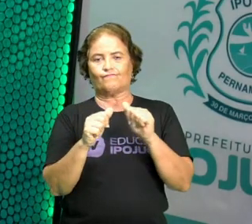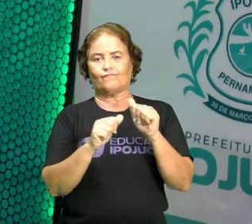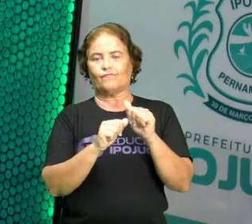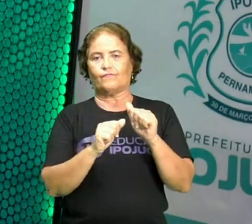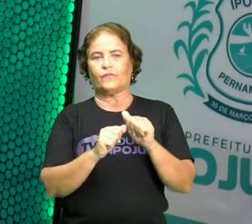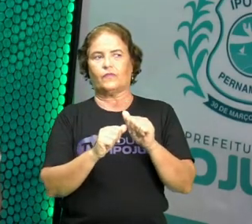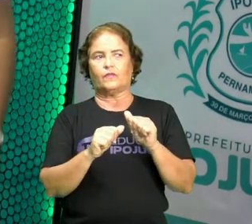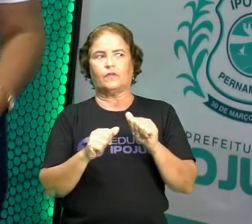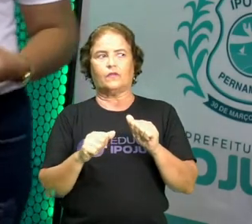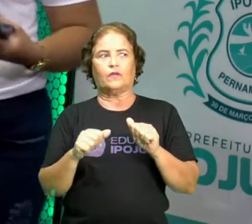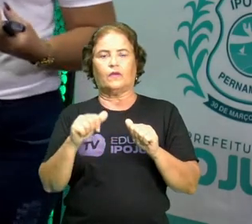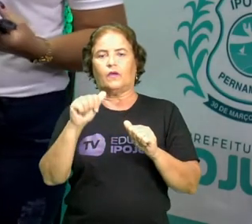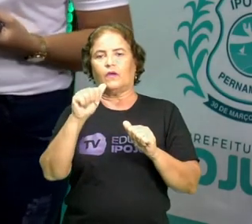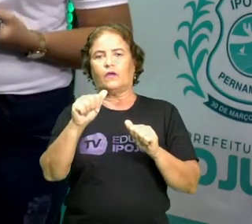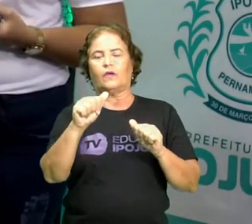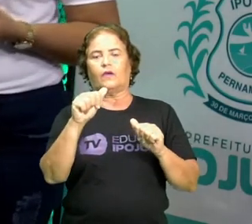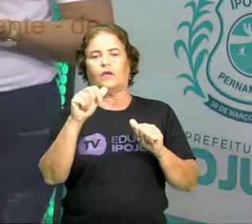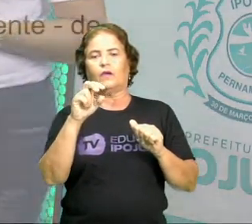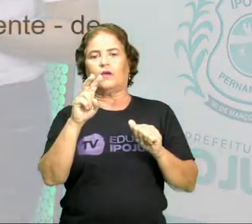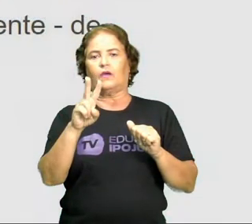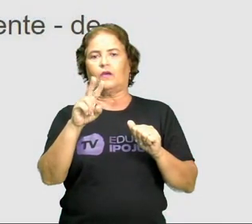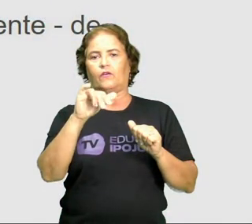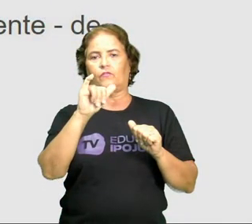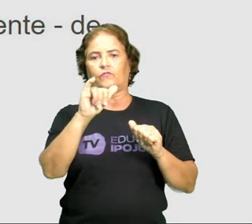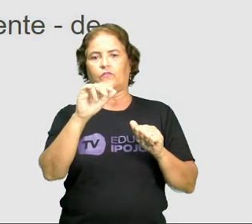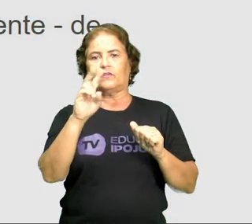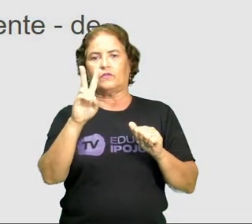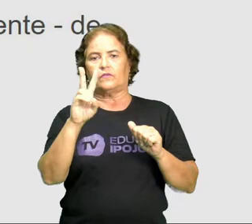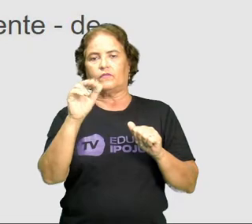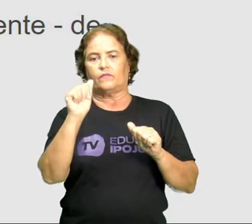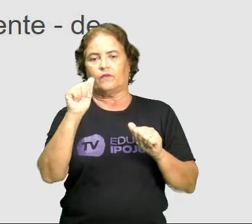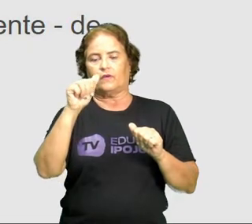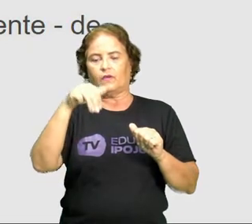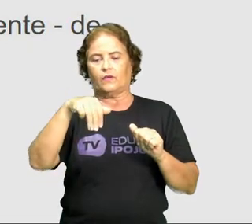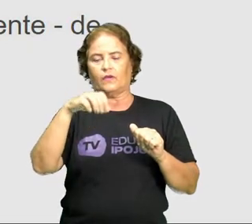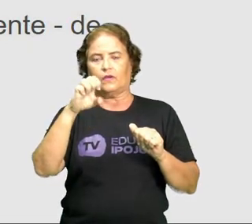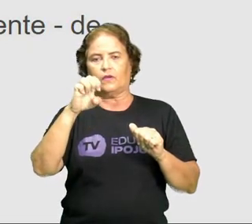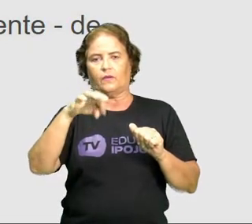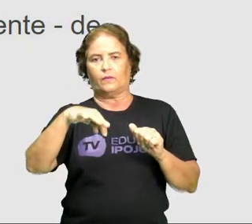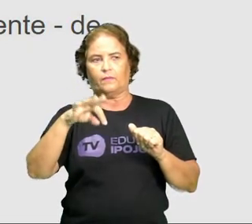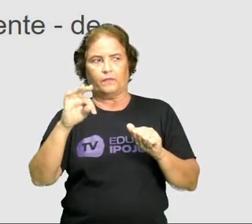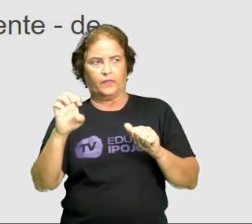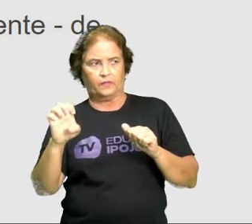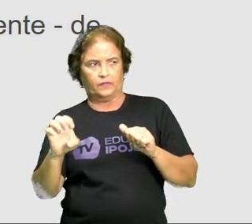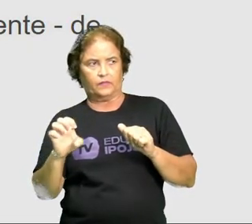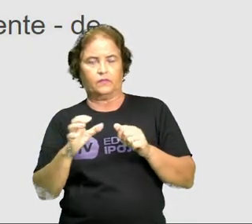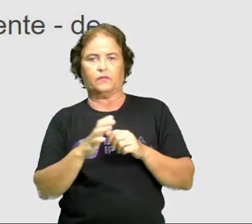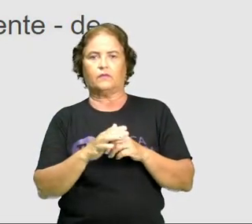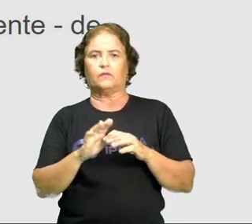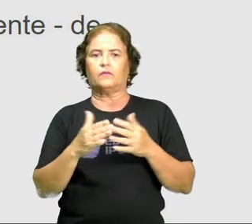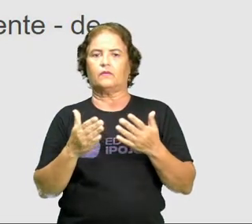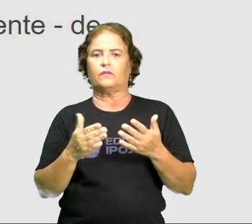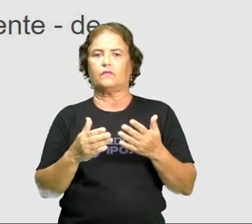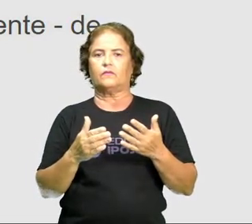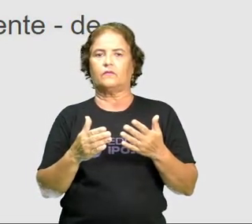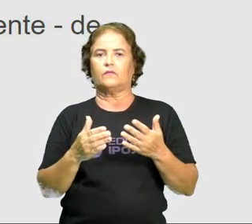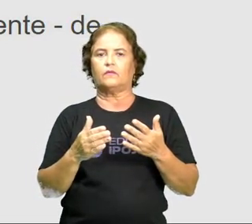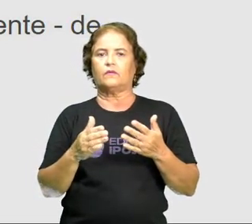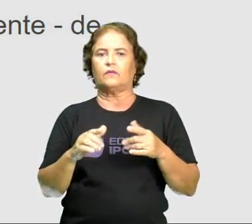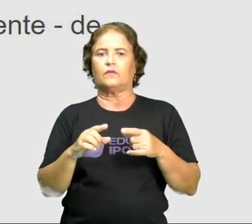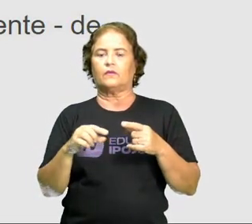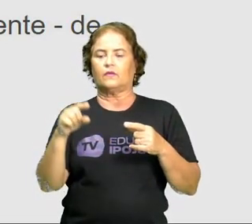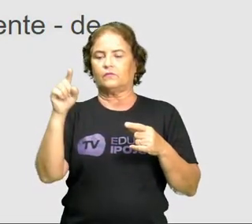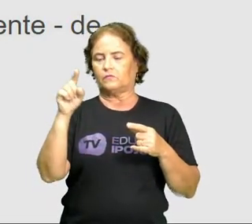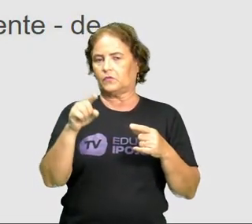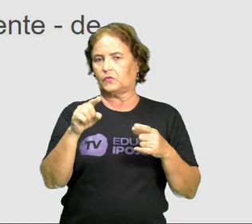de ávido. Ávido, ela é uma palavra que ela é acentuada. Ela é uma proparoxítona acentuada, no A com acento